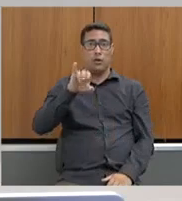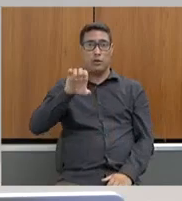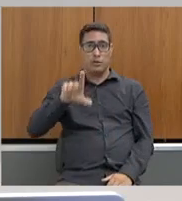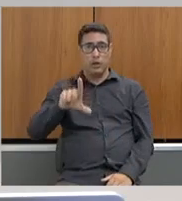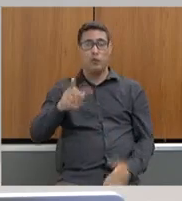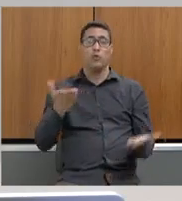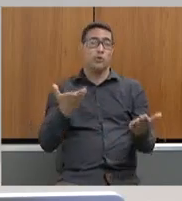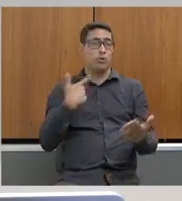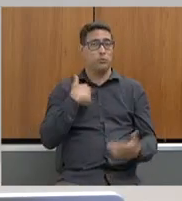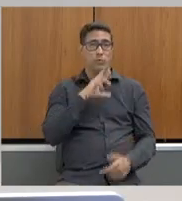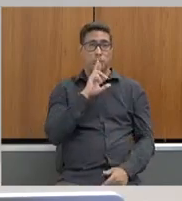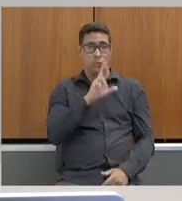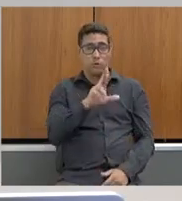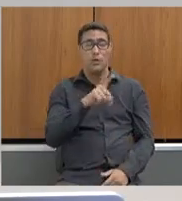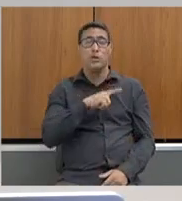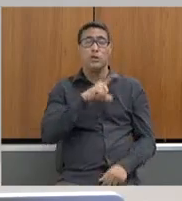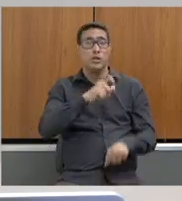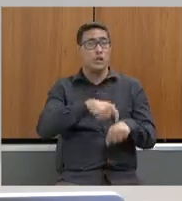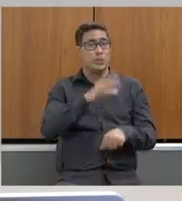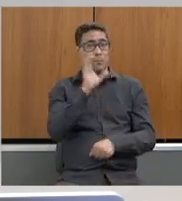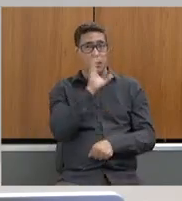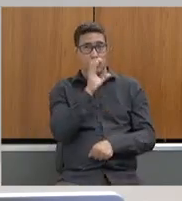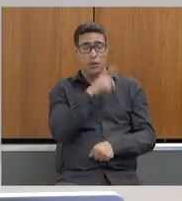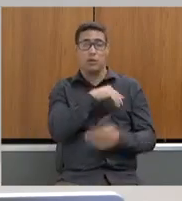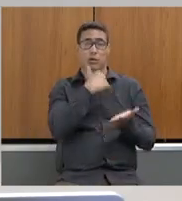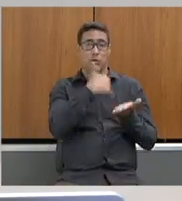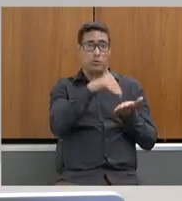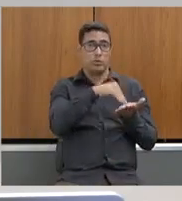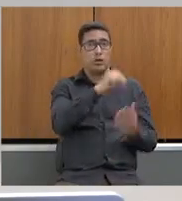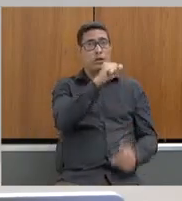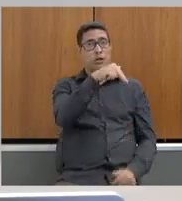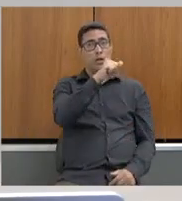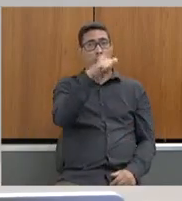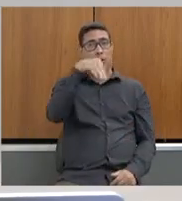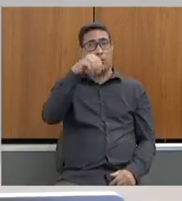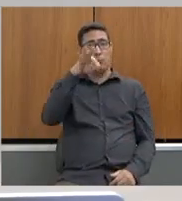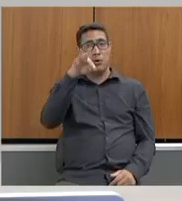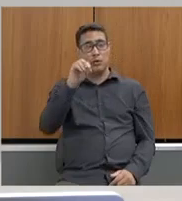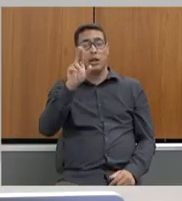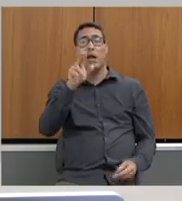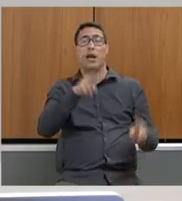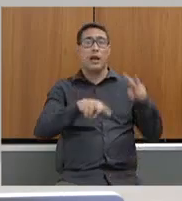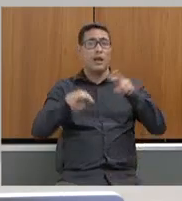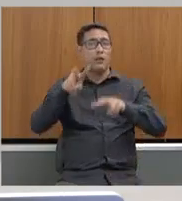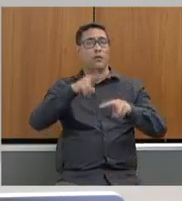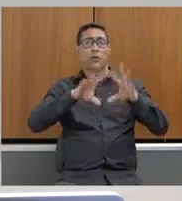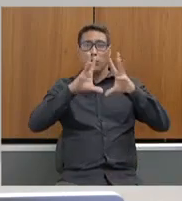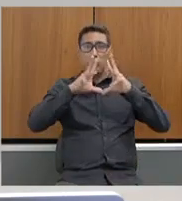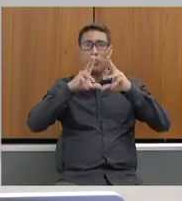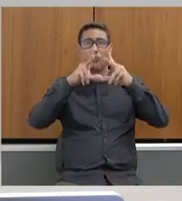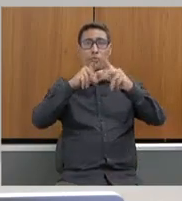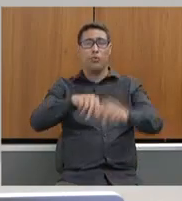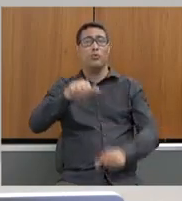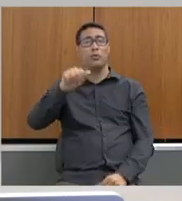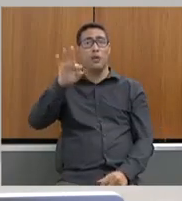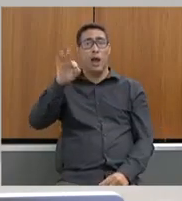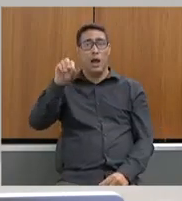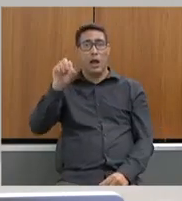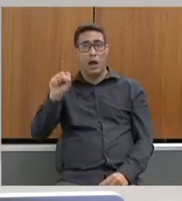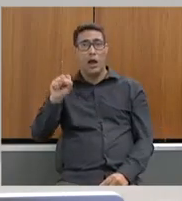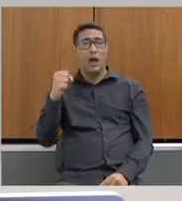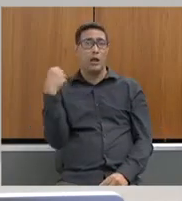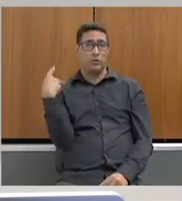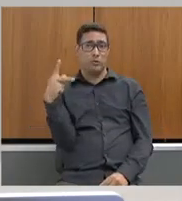e determinei de imediato para a subsecretária Ana Mota a revisão de todos os atos administrativos